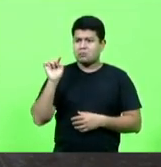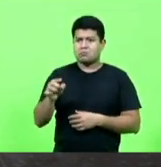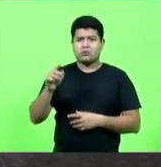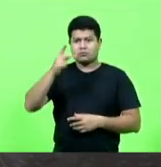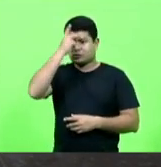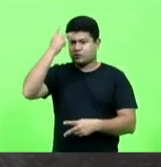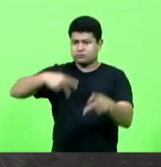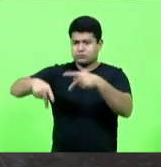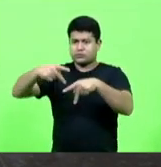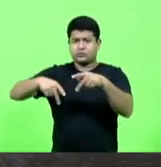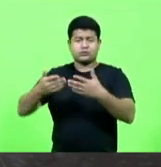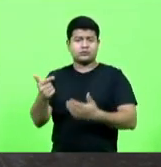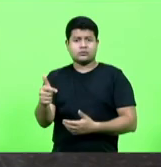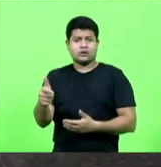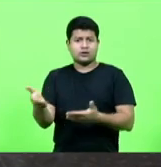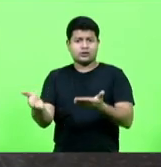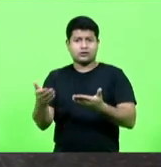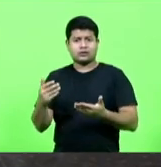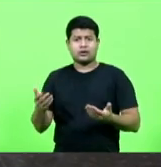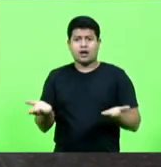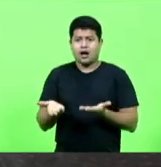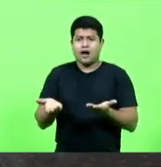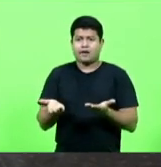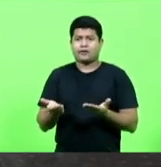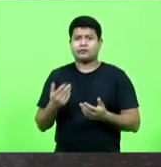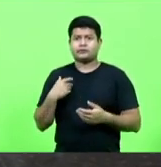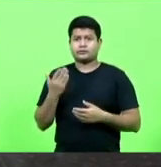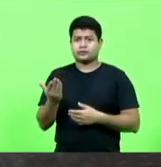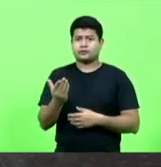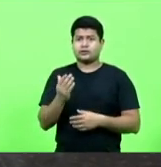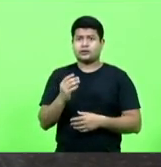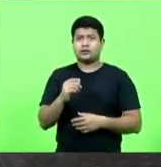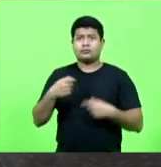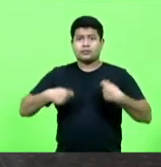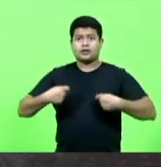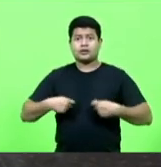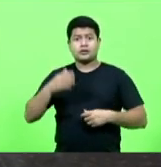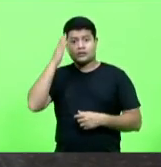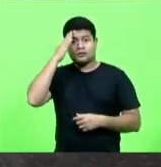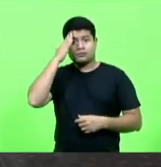lugar desse, e falam em polícia comunitária, onde o cidadão tem que saber o nome do policial.